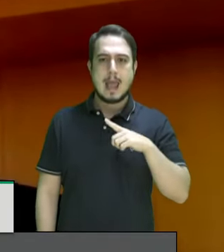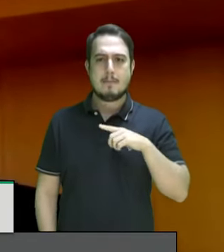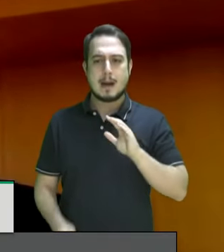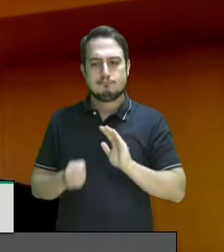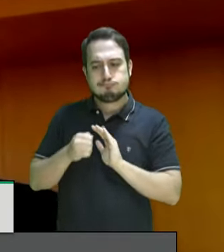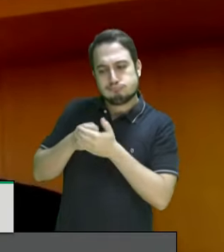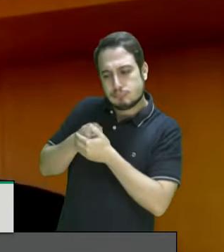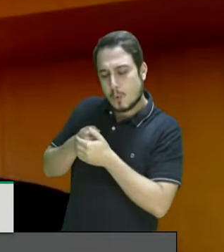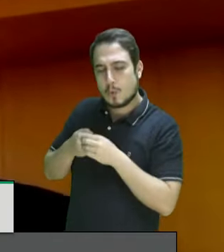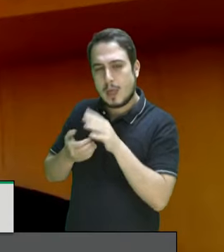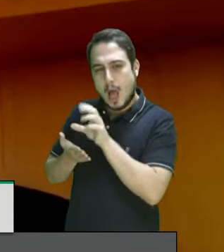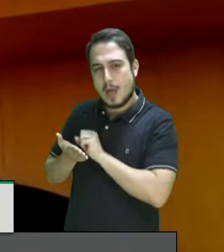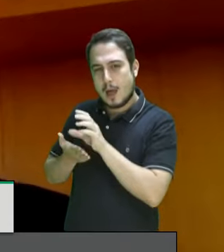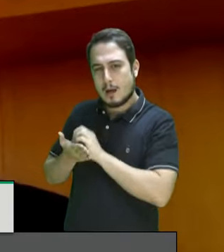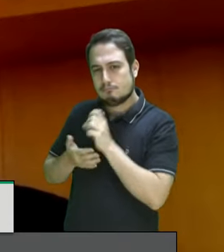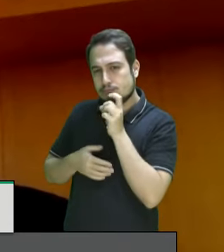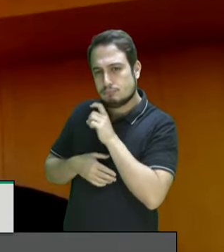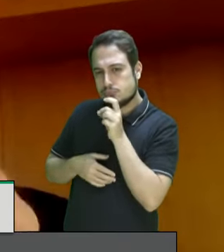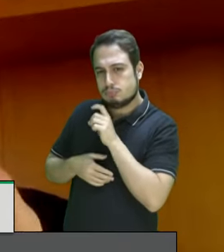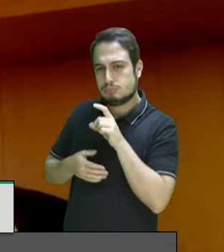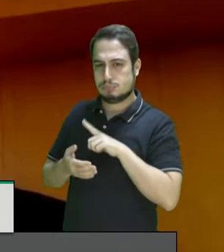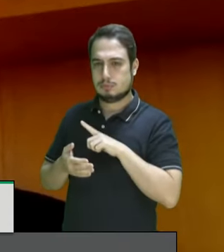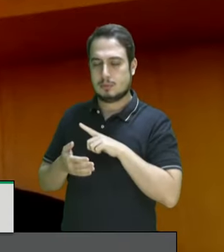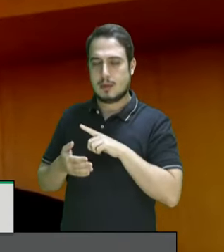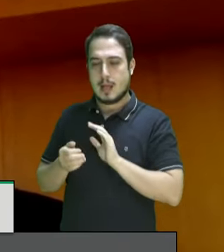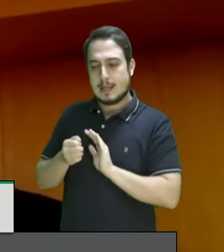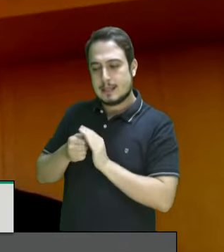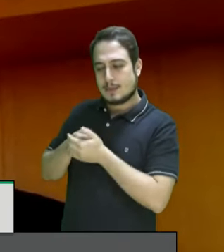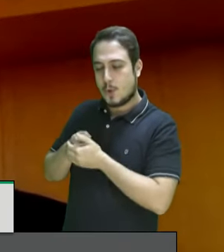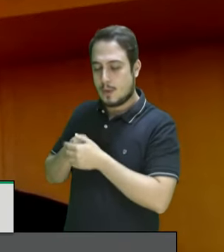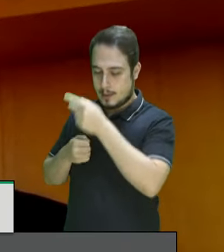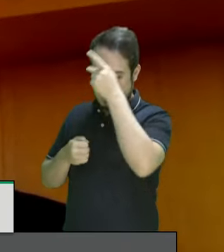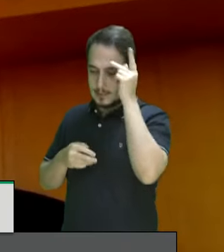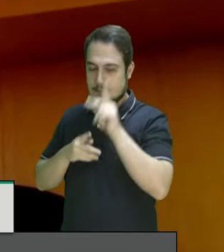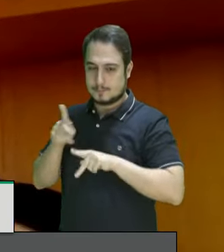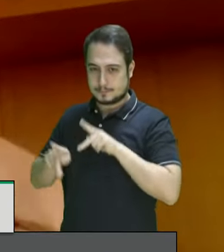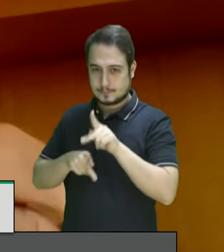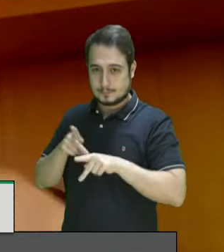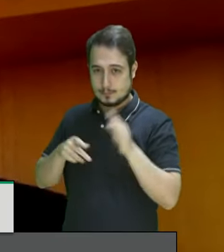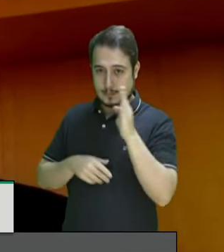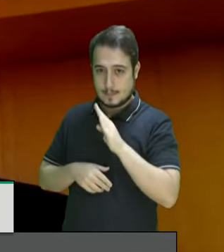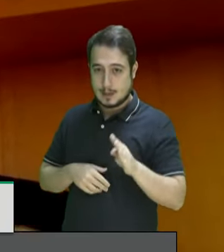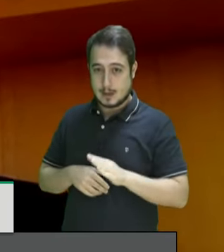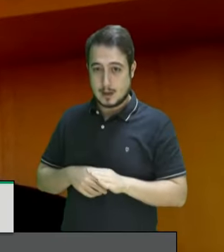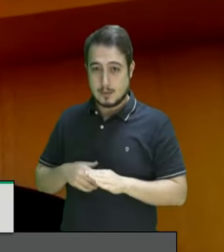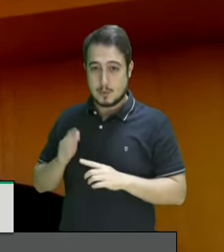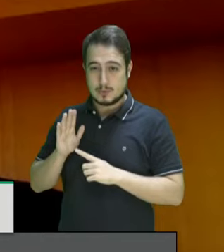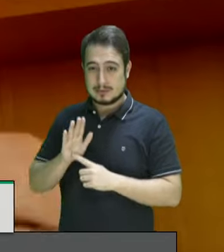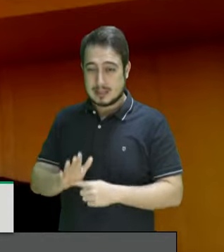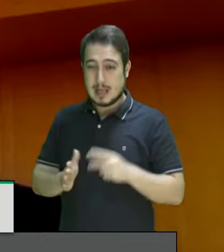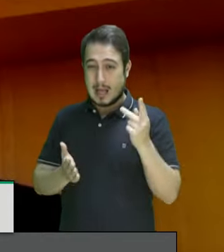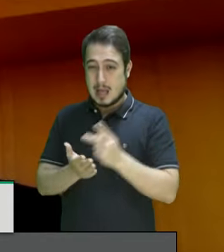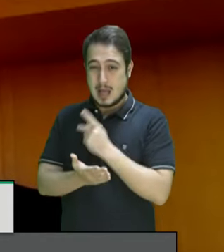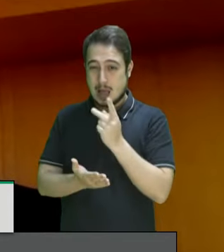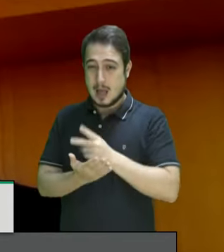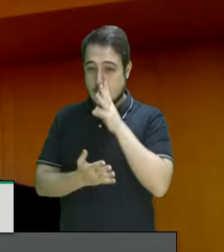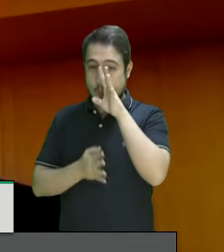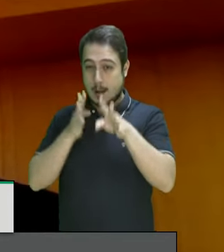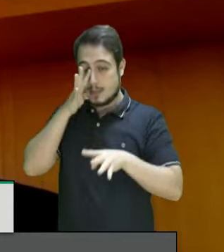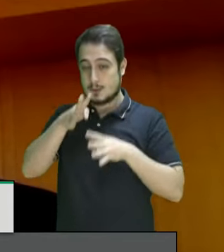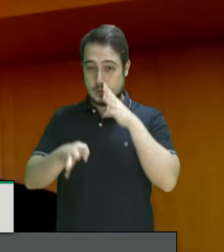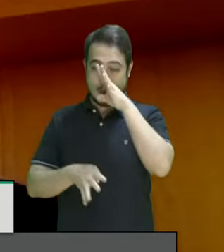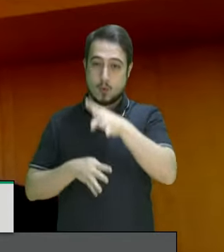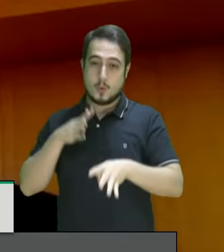é sim para esconder da população brasileira as atrocidades que estão sendo cometidas